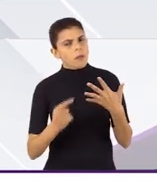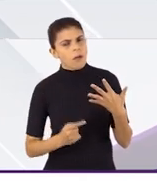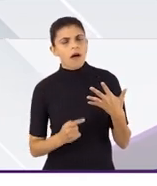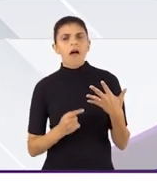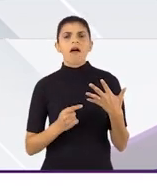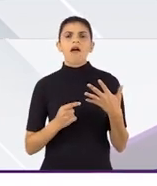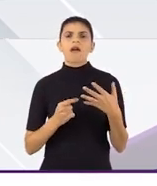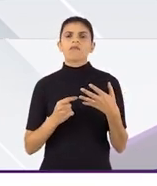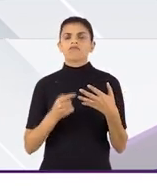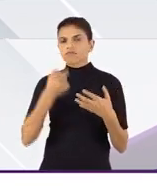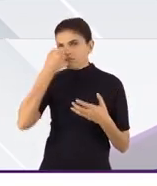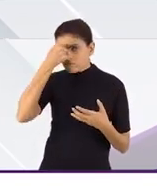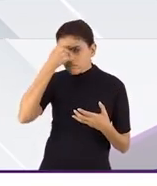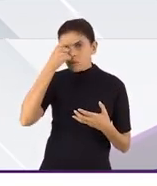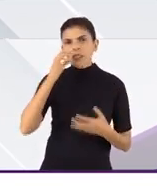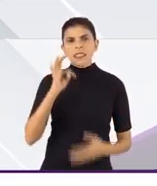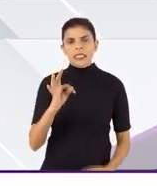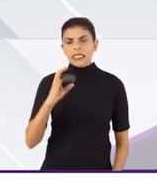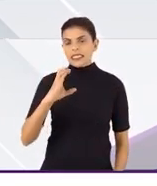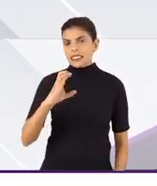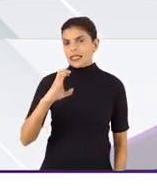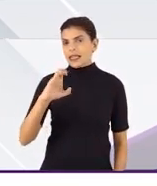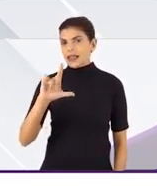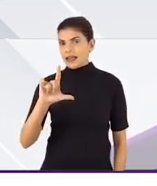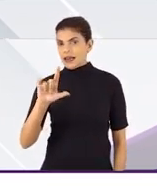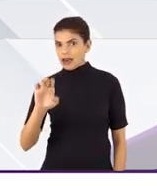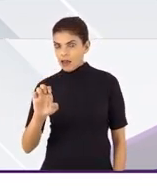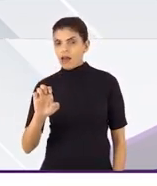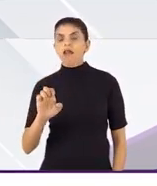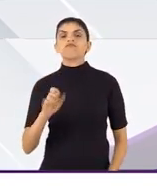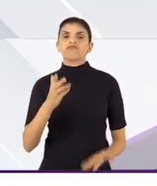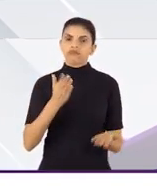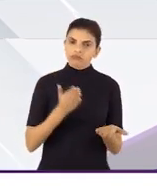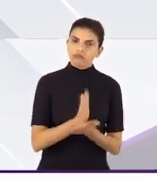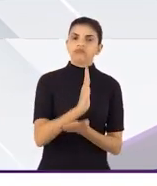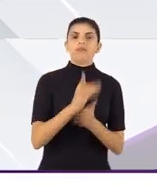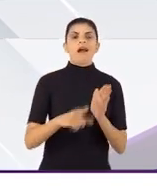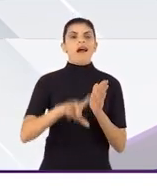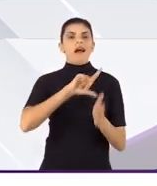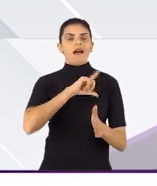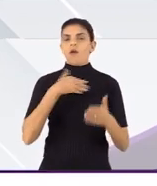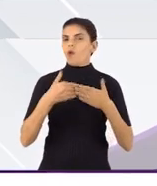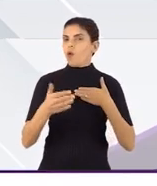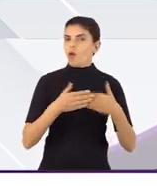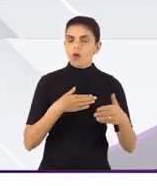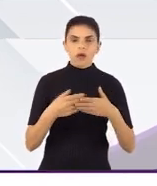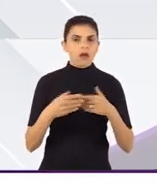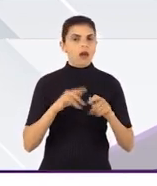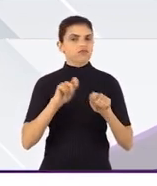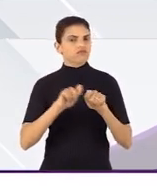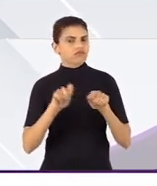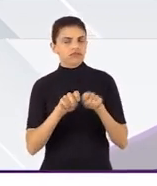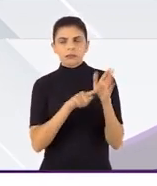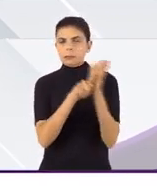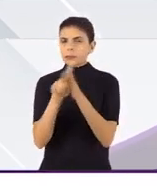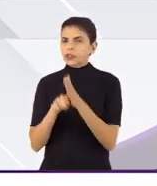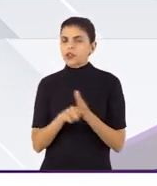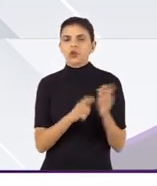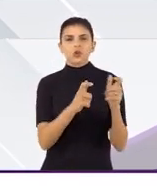para que o devido consentimento informado fosse feito antes de qualquer